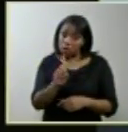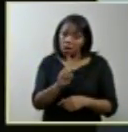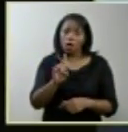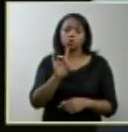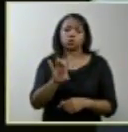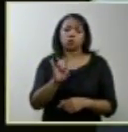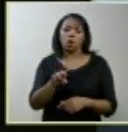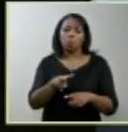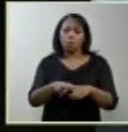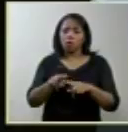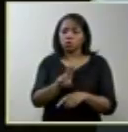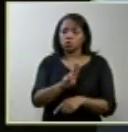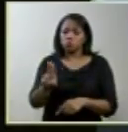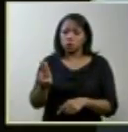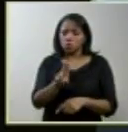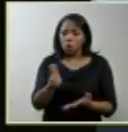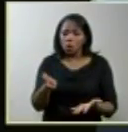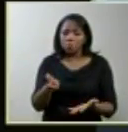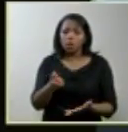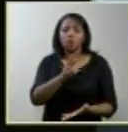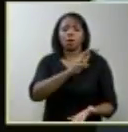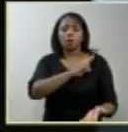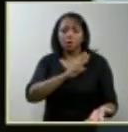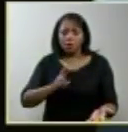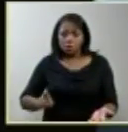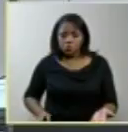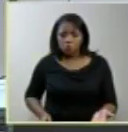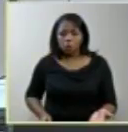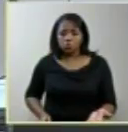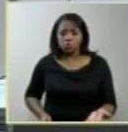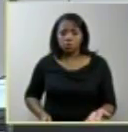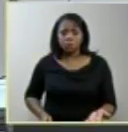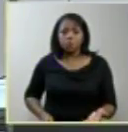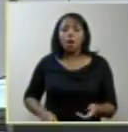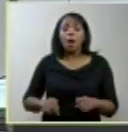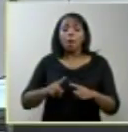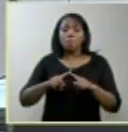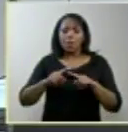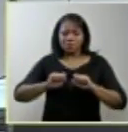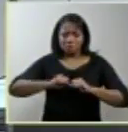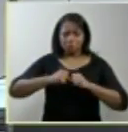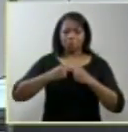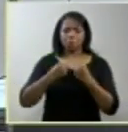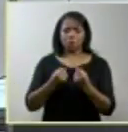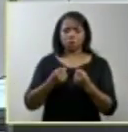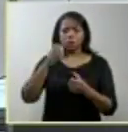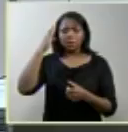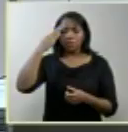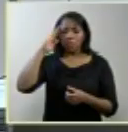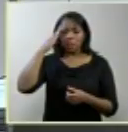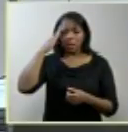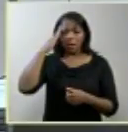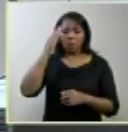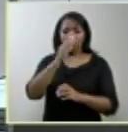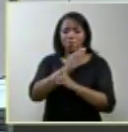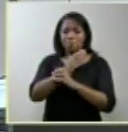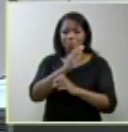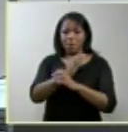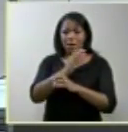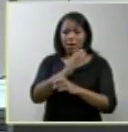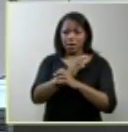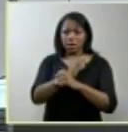ou verdades absolutas distantes de suas realidades elas nos forçam a entender que há uma fronteira entre